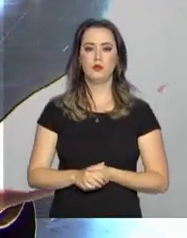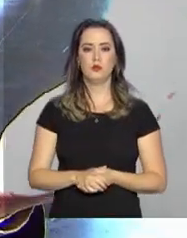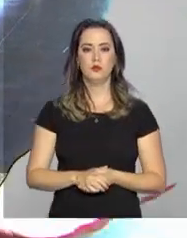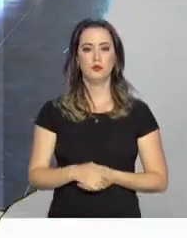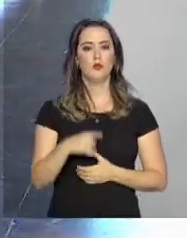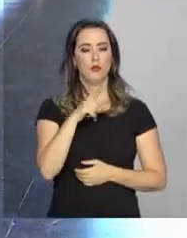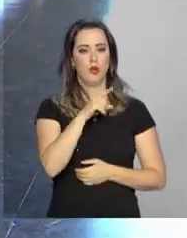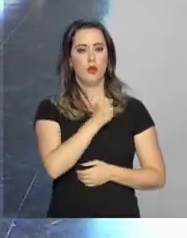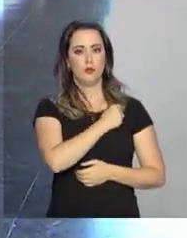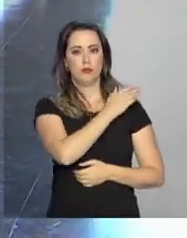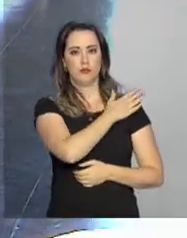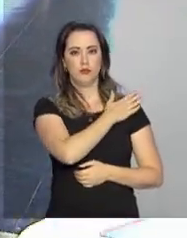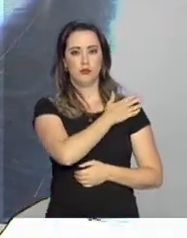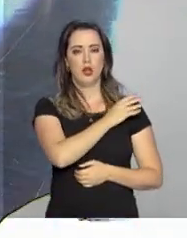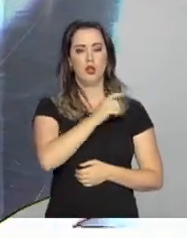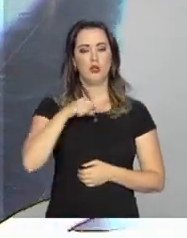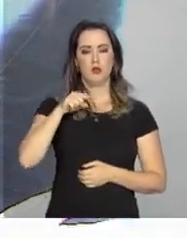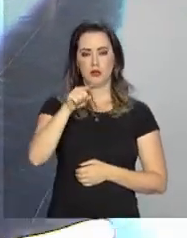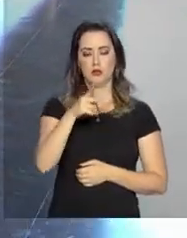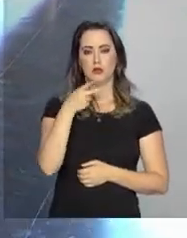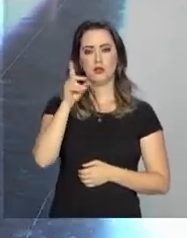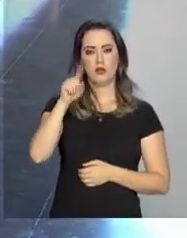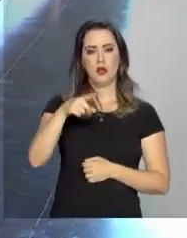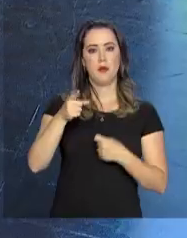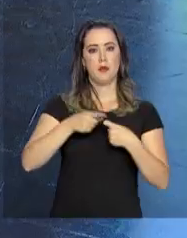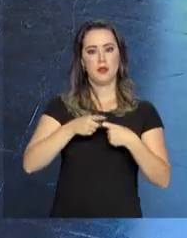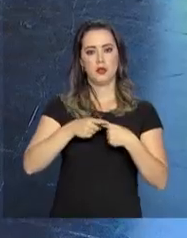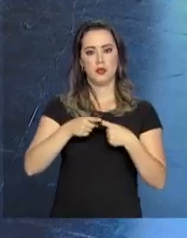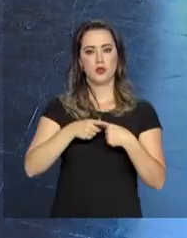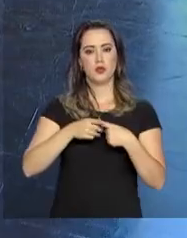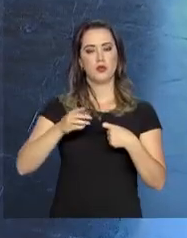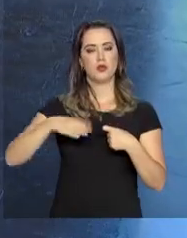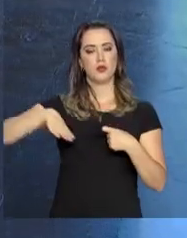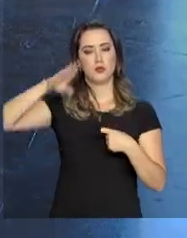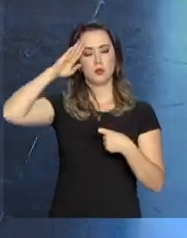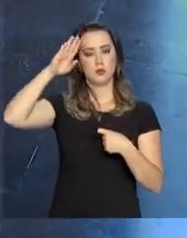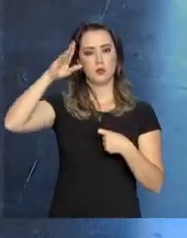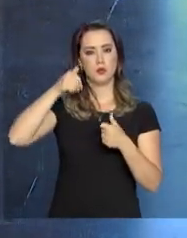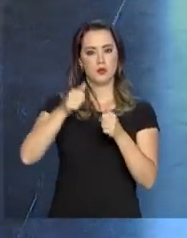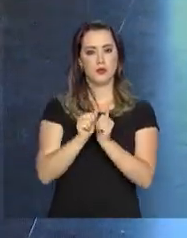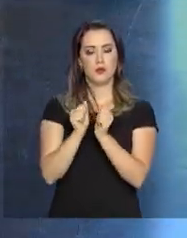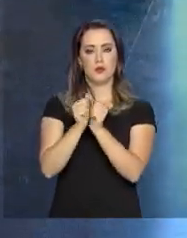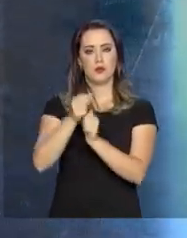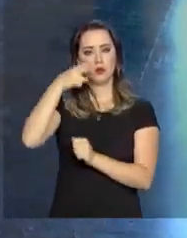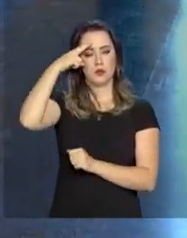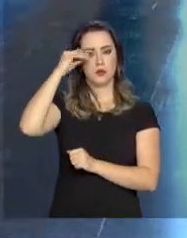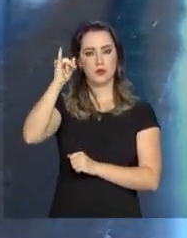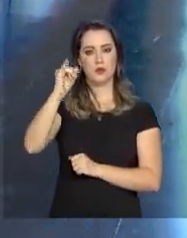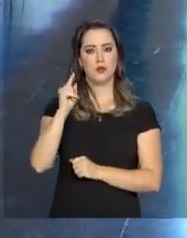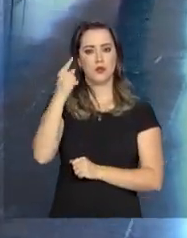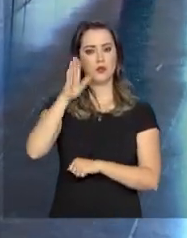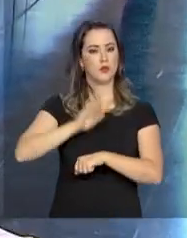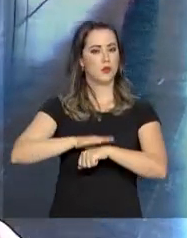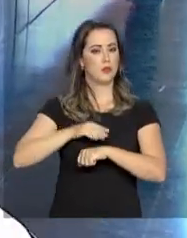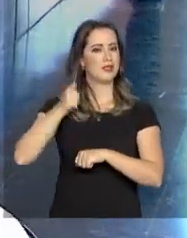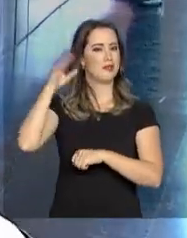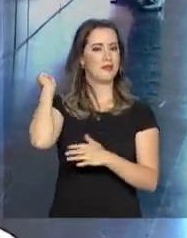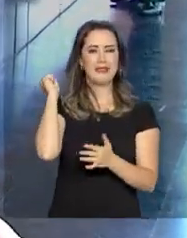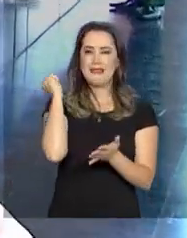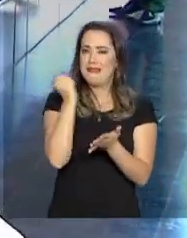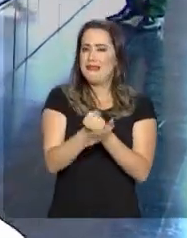tenente-coronel Carla Maria Clausy é médica do Exército e esteve lá. Ela conta que um dos momentos mais